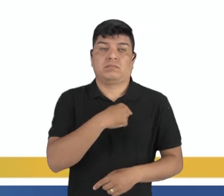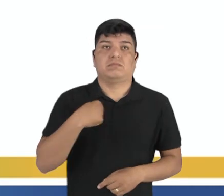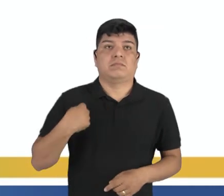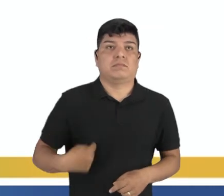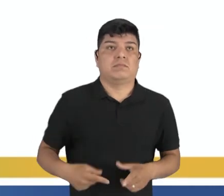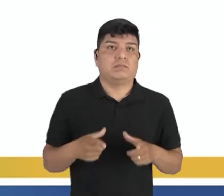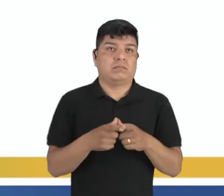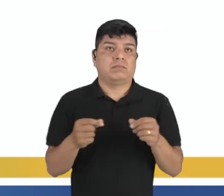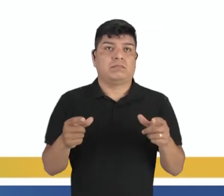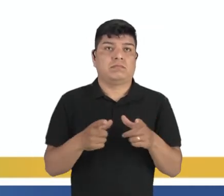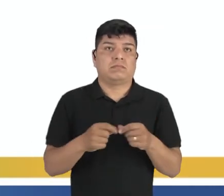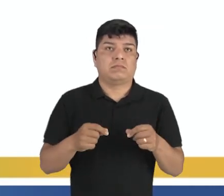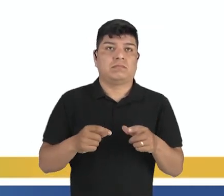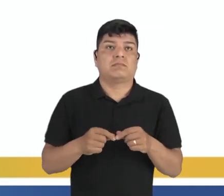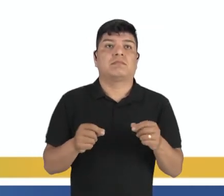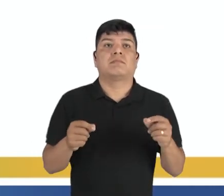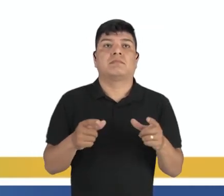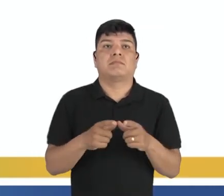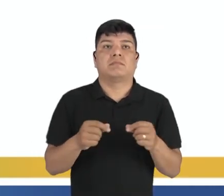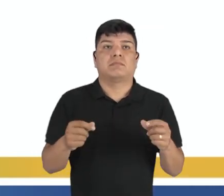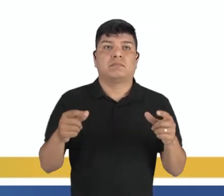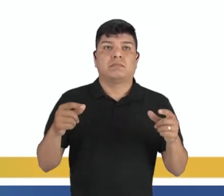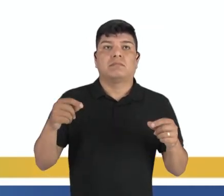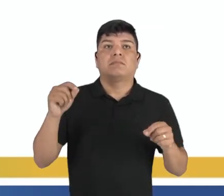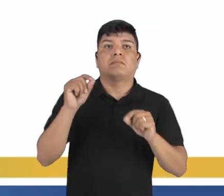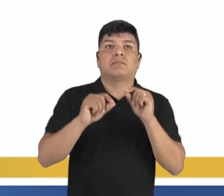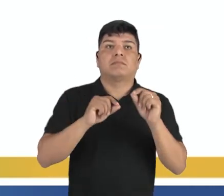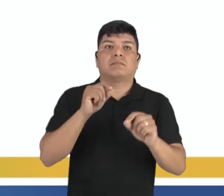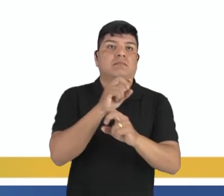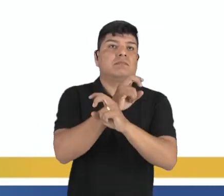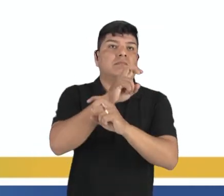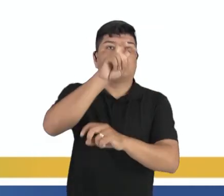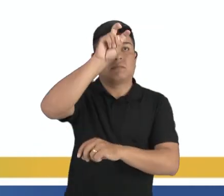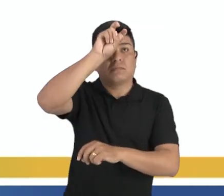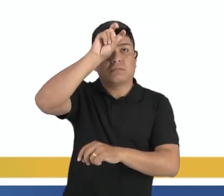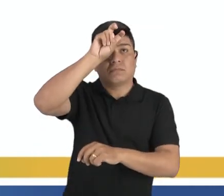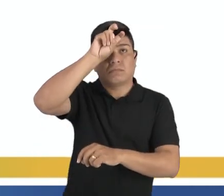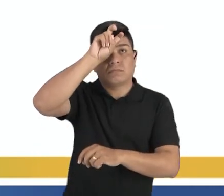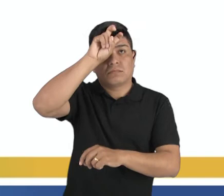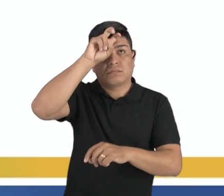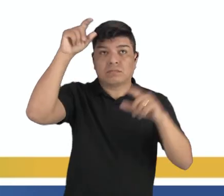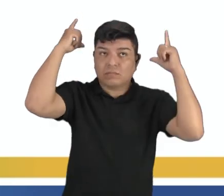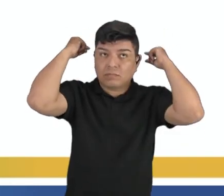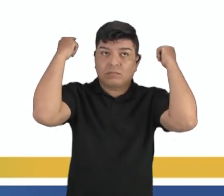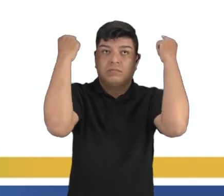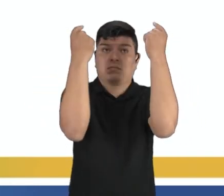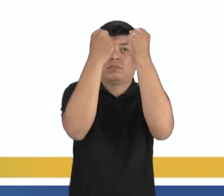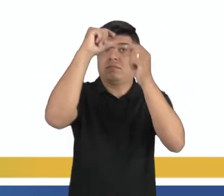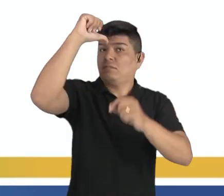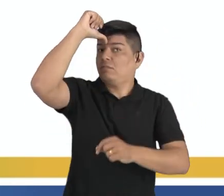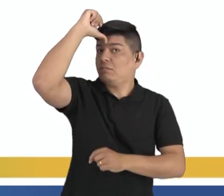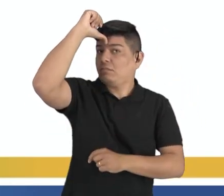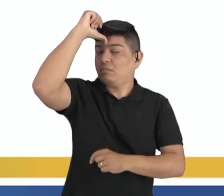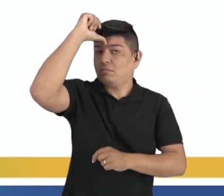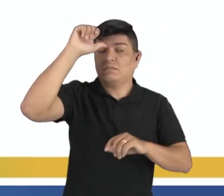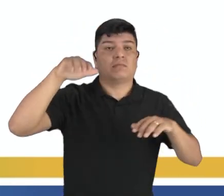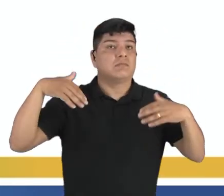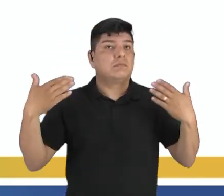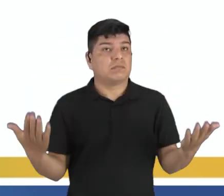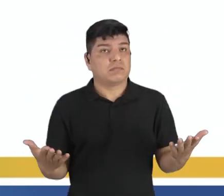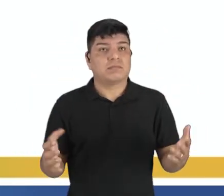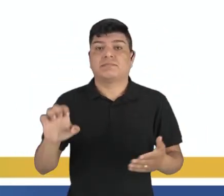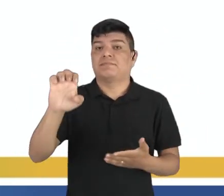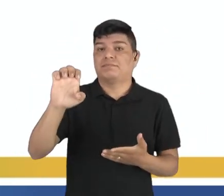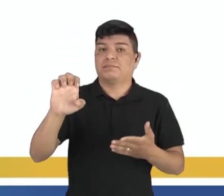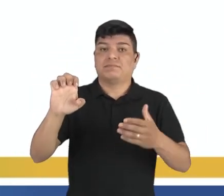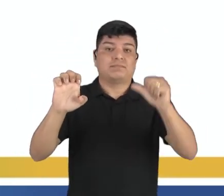Japão, no Egito, na Grécia ou na Índia? Galerinha, a resposta correta é a nossa letra E